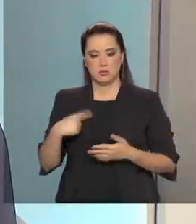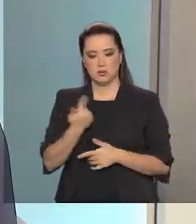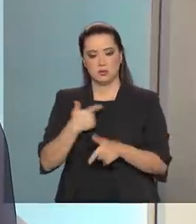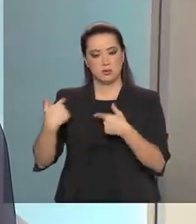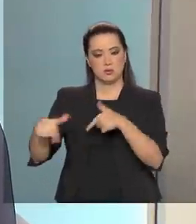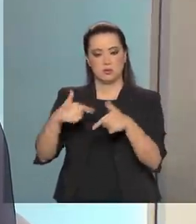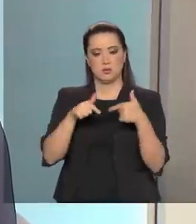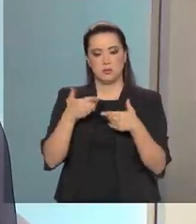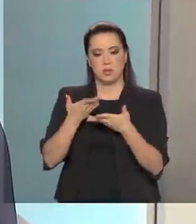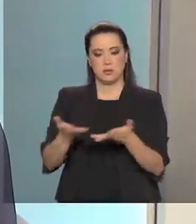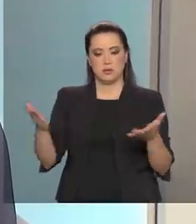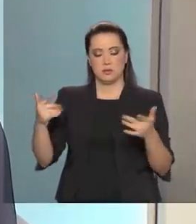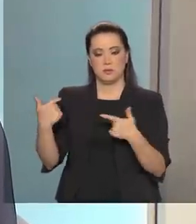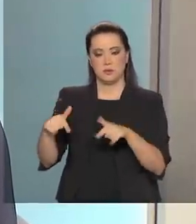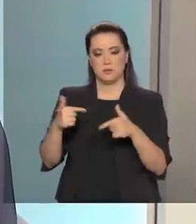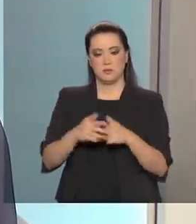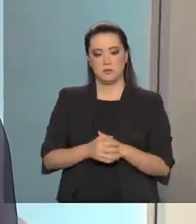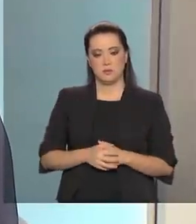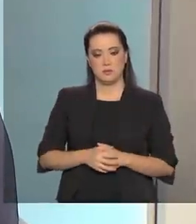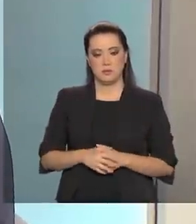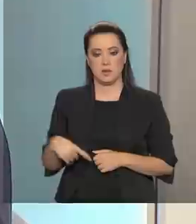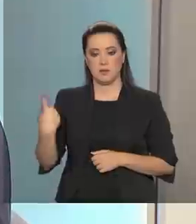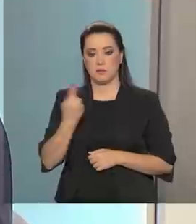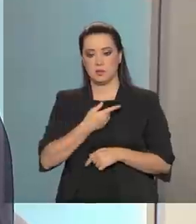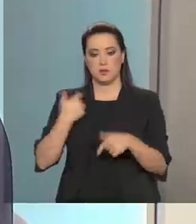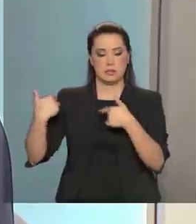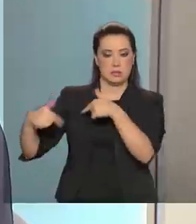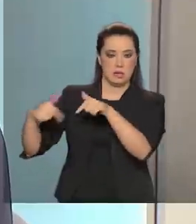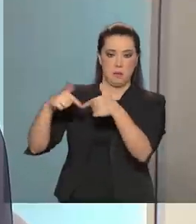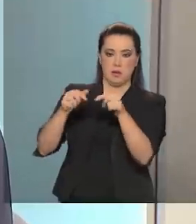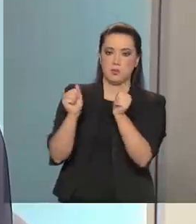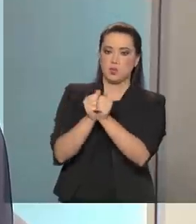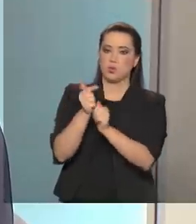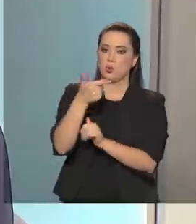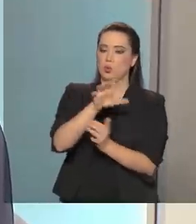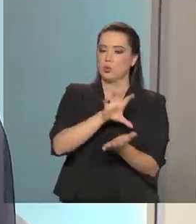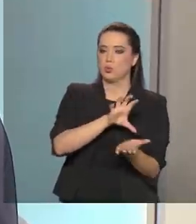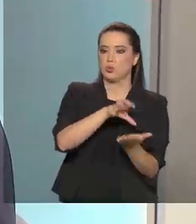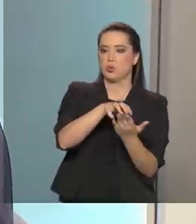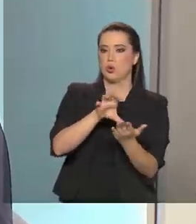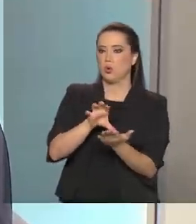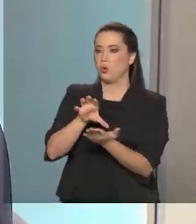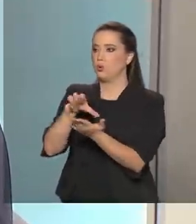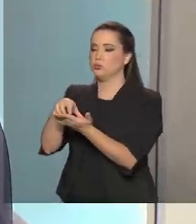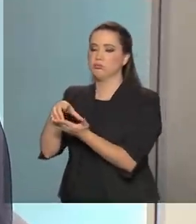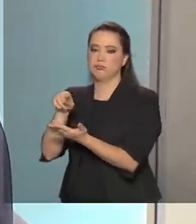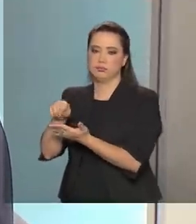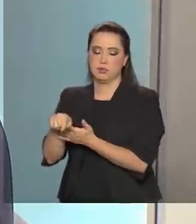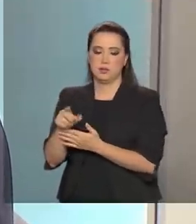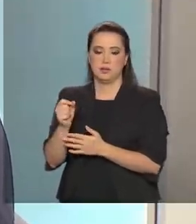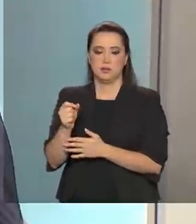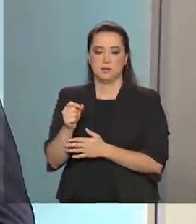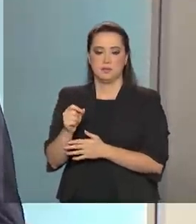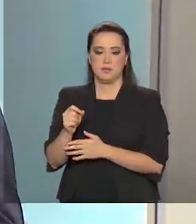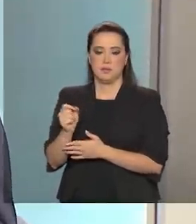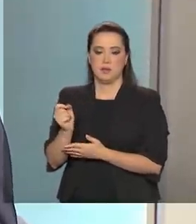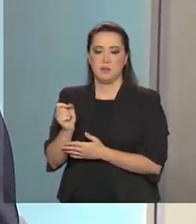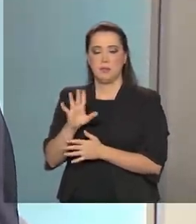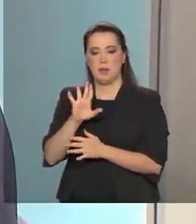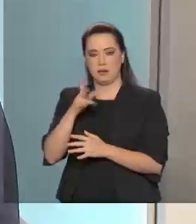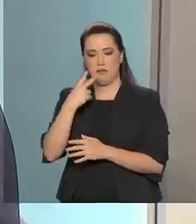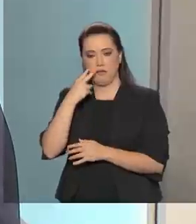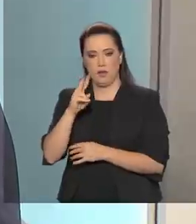fazer esse trabalho. Mas nós estamos atuando com outros órgãos para traçar